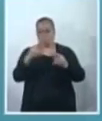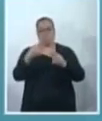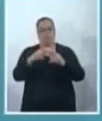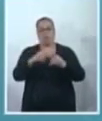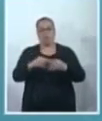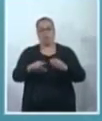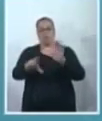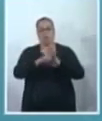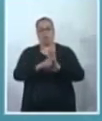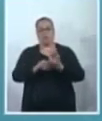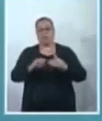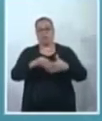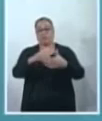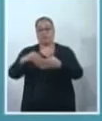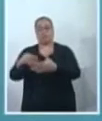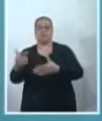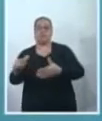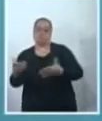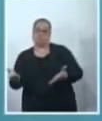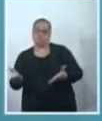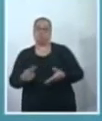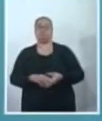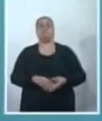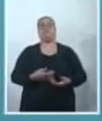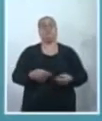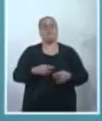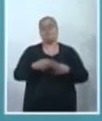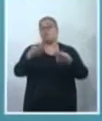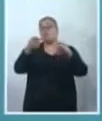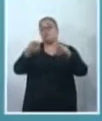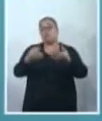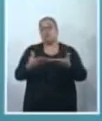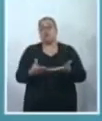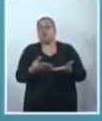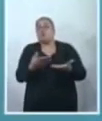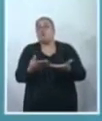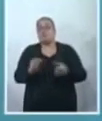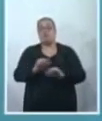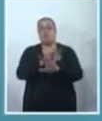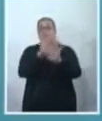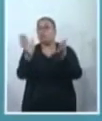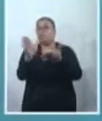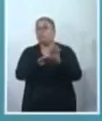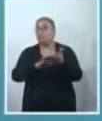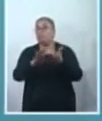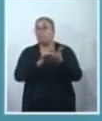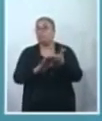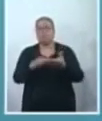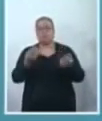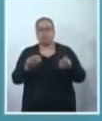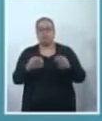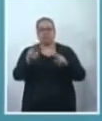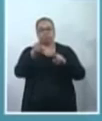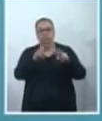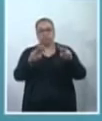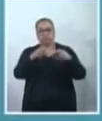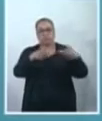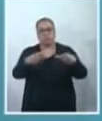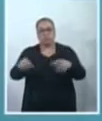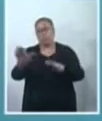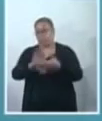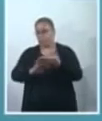diretriz e que tinha que ter diretriz. Não dizia quais são as prioridades, não analisava os territórios e as